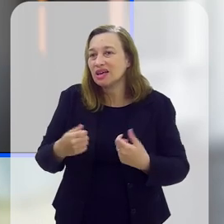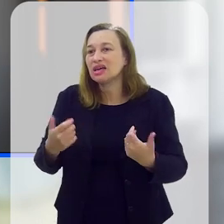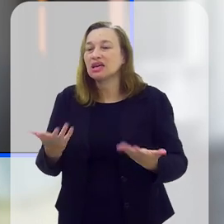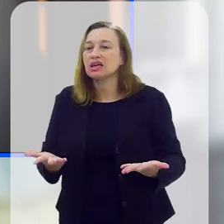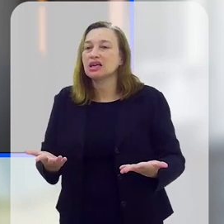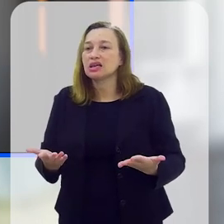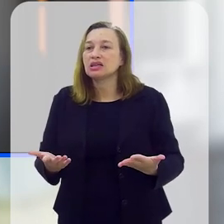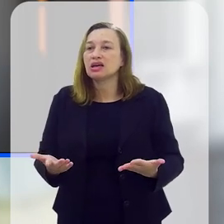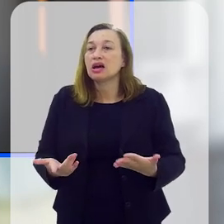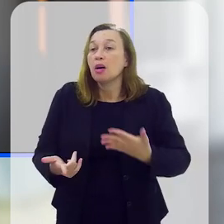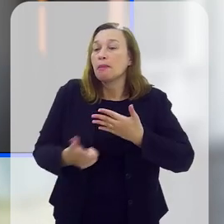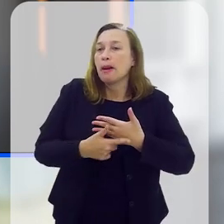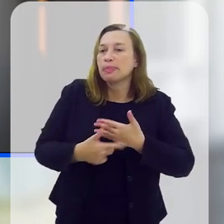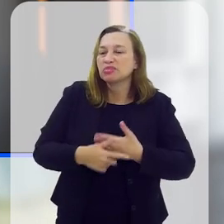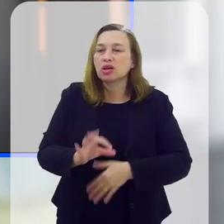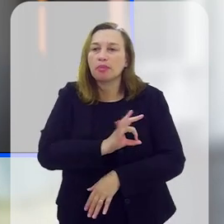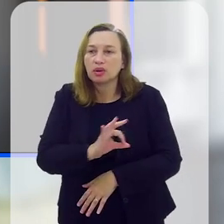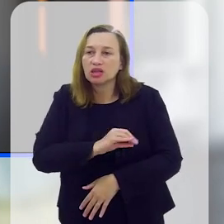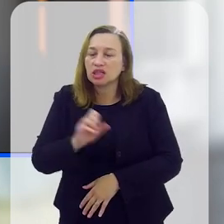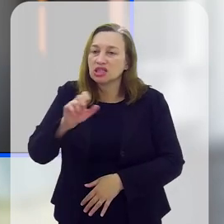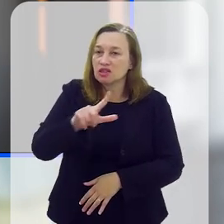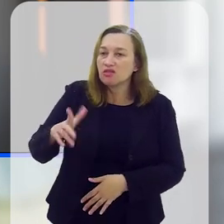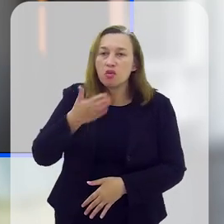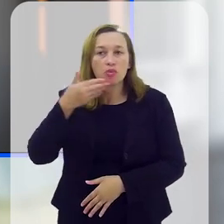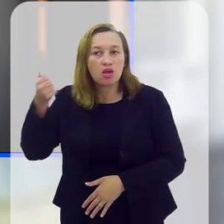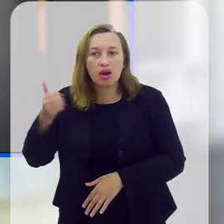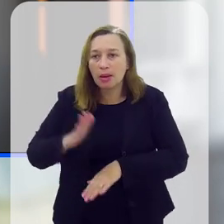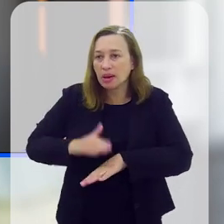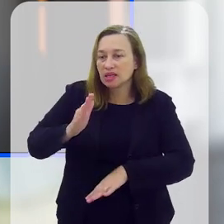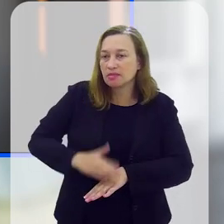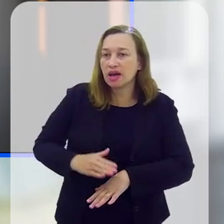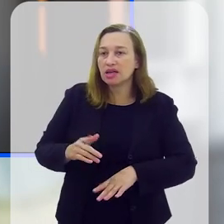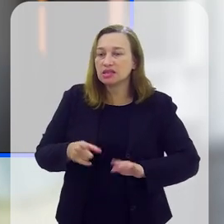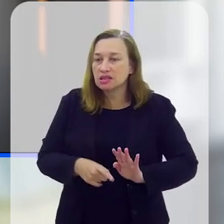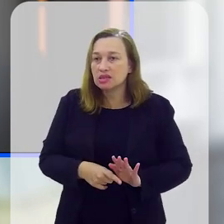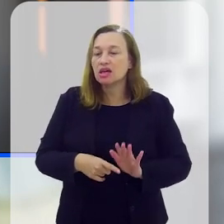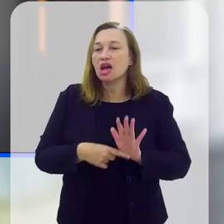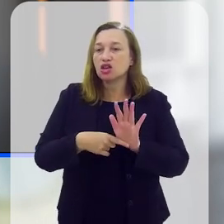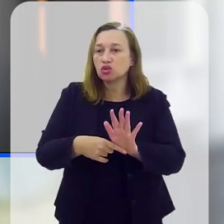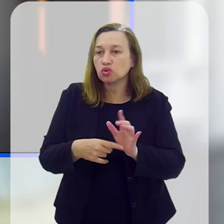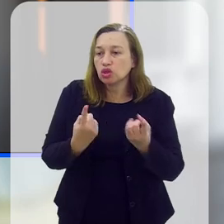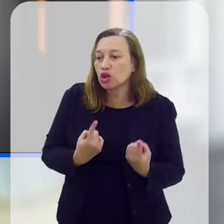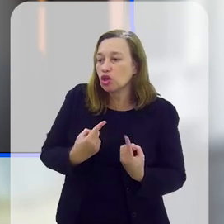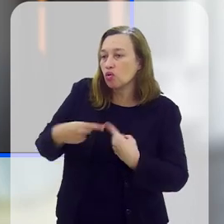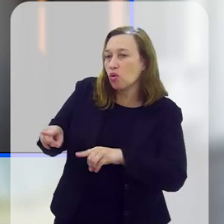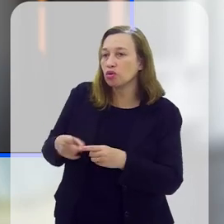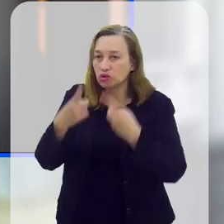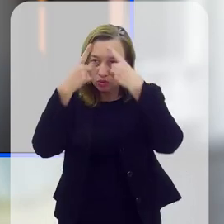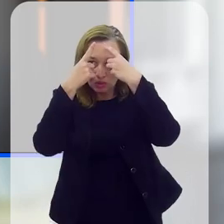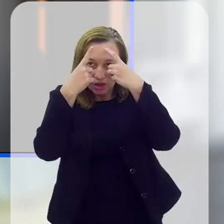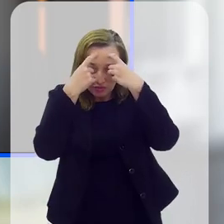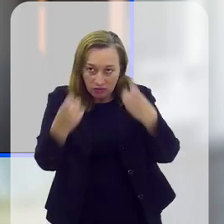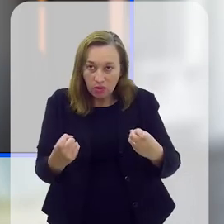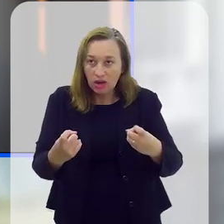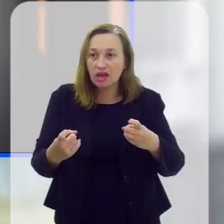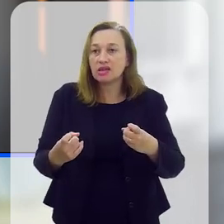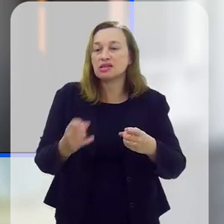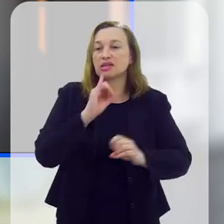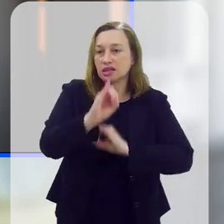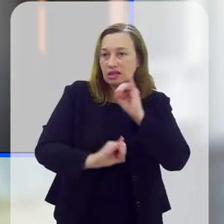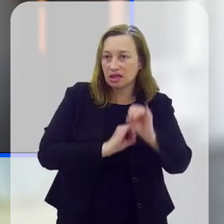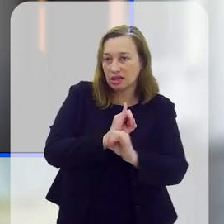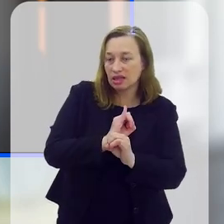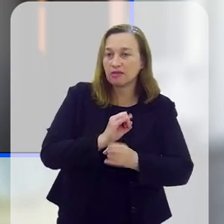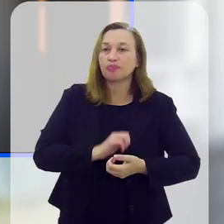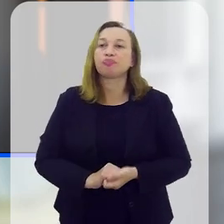demandas e necessidades também da polícia civil para que possa melhorar cada vez mais o atendimento e o combate aos crimes